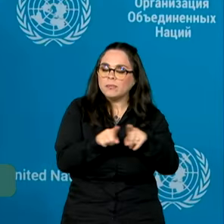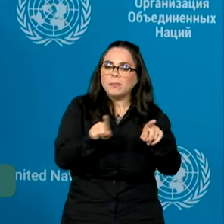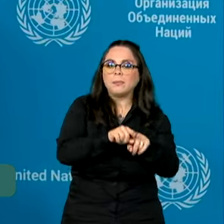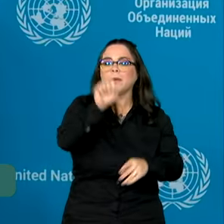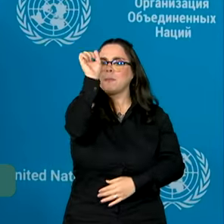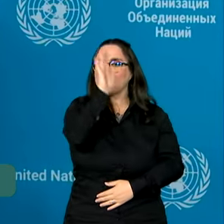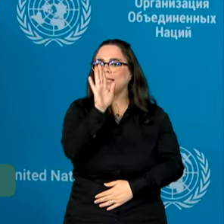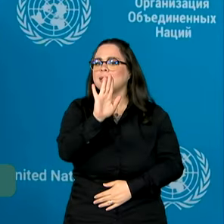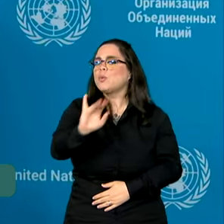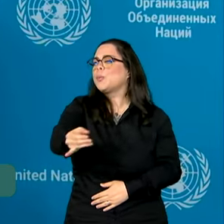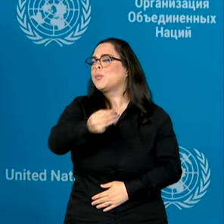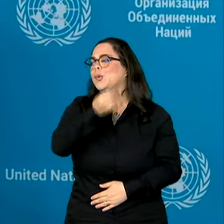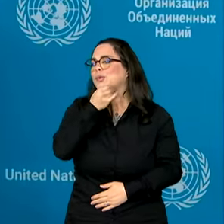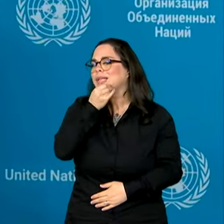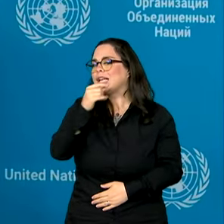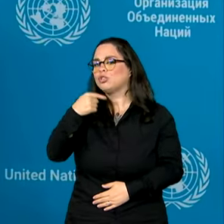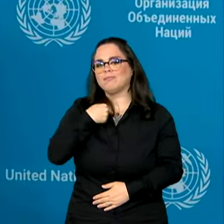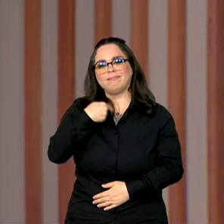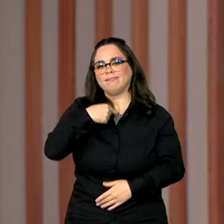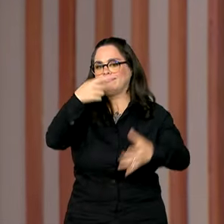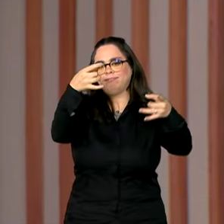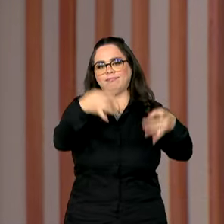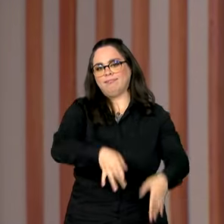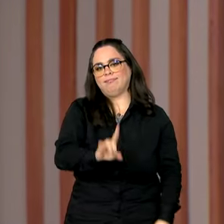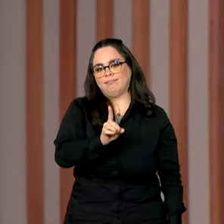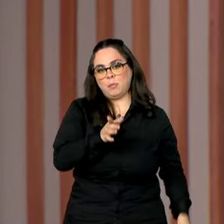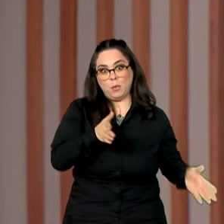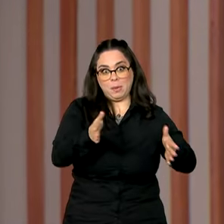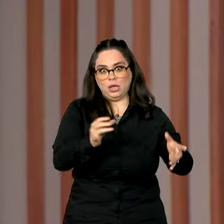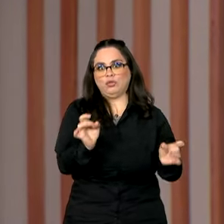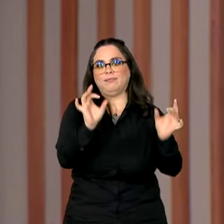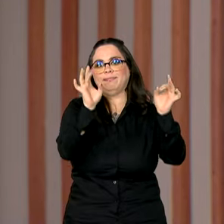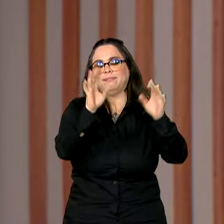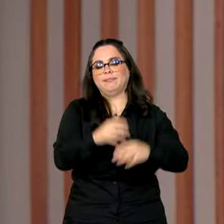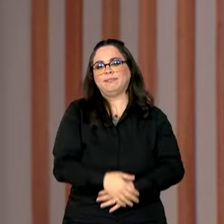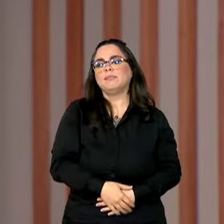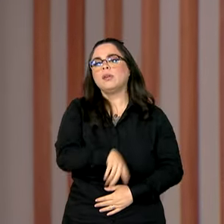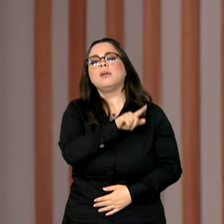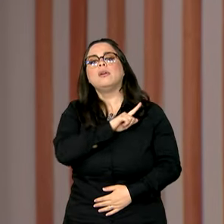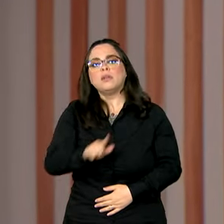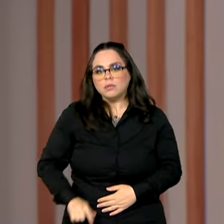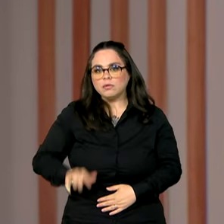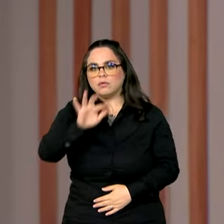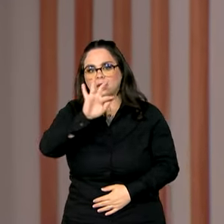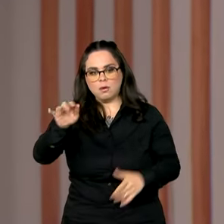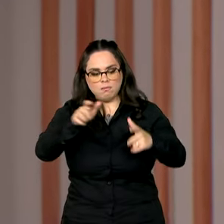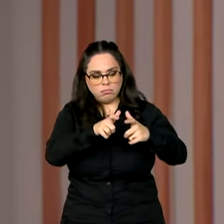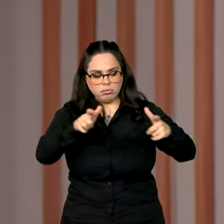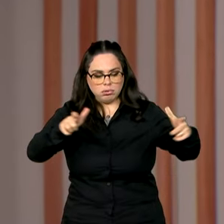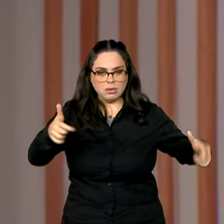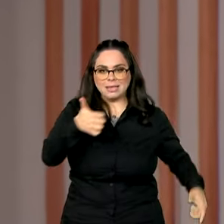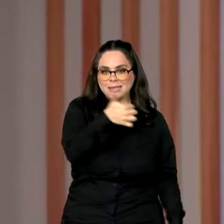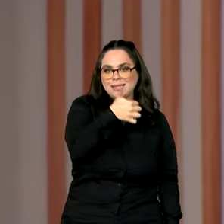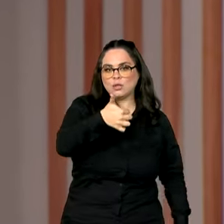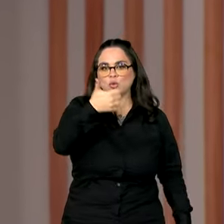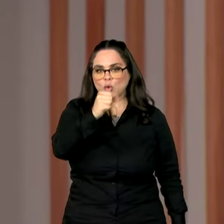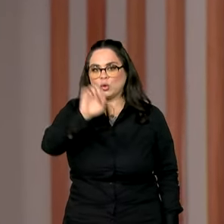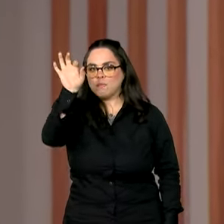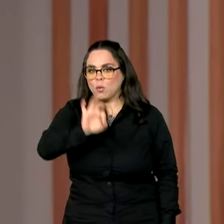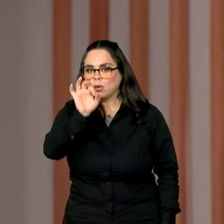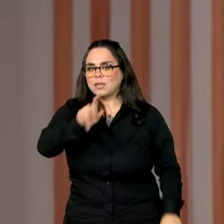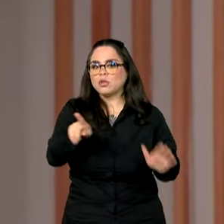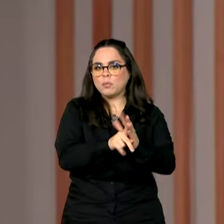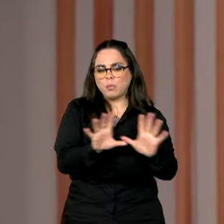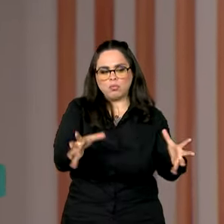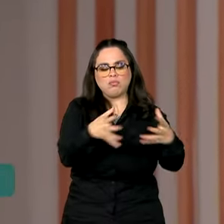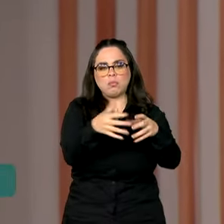chance que a gente não vai jogar fora. O governo federal aumentou em 118% o número de